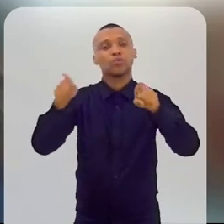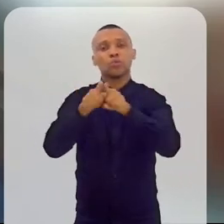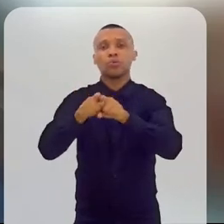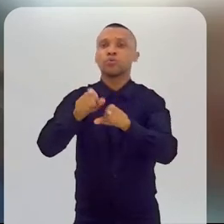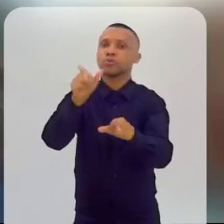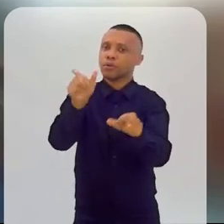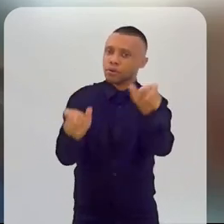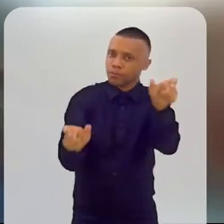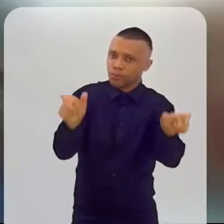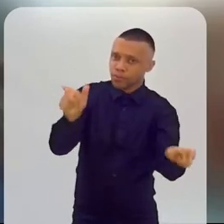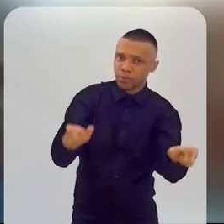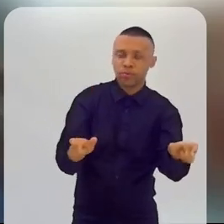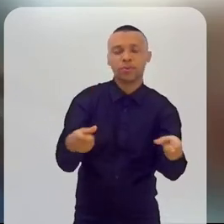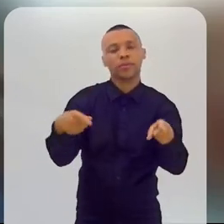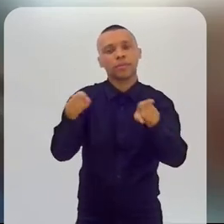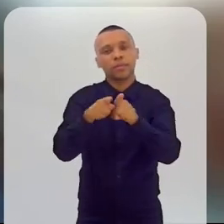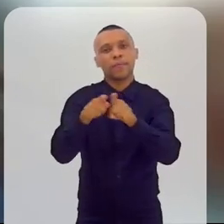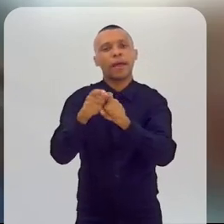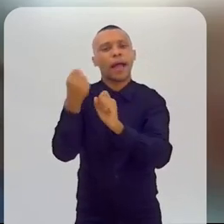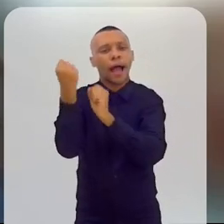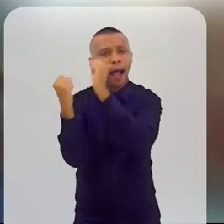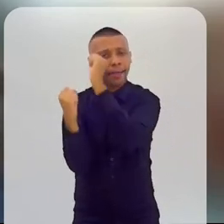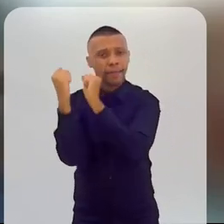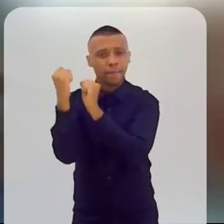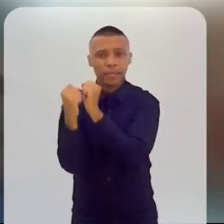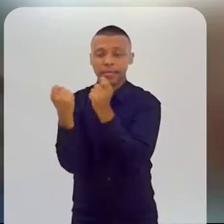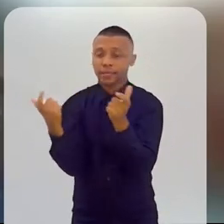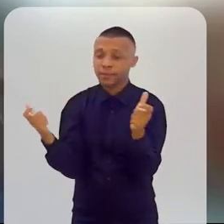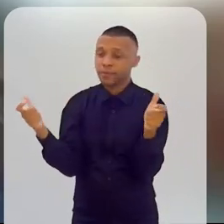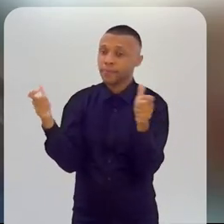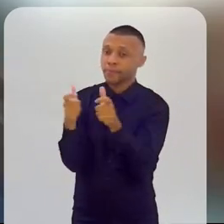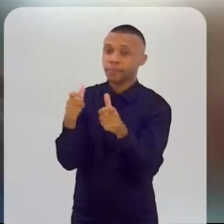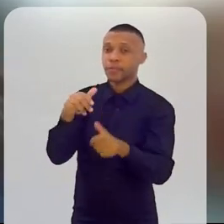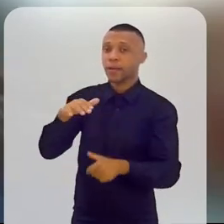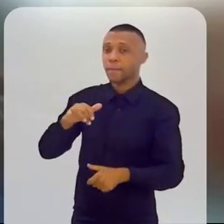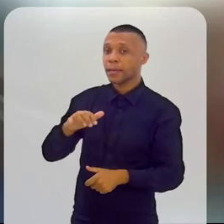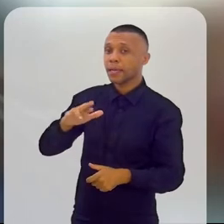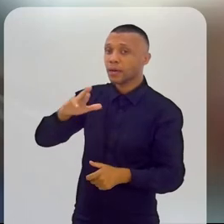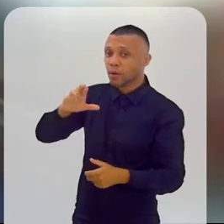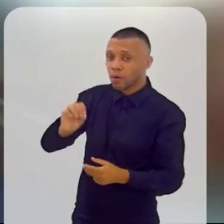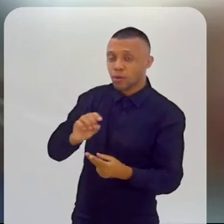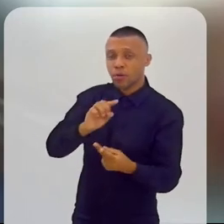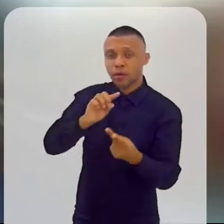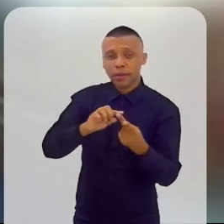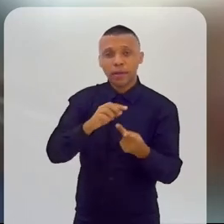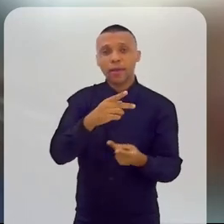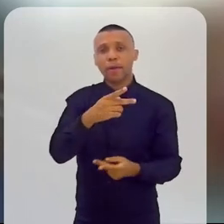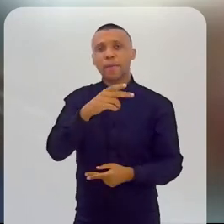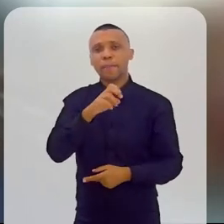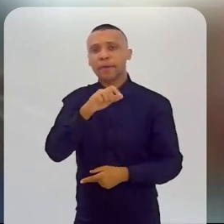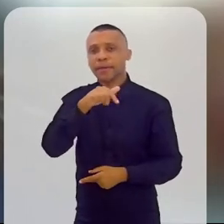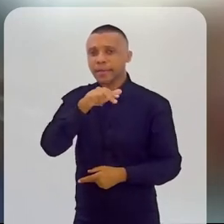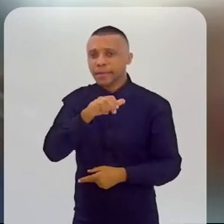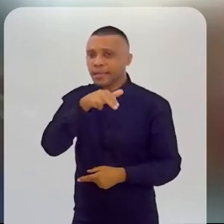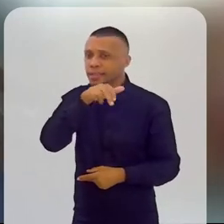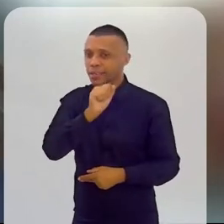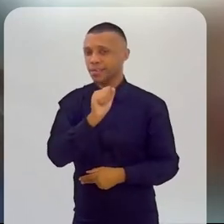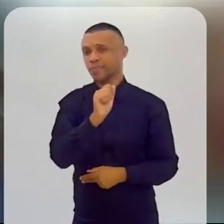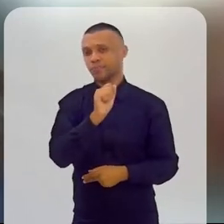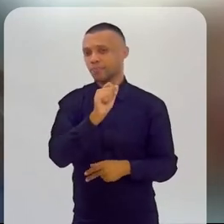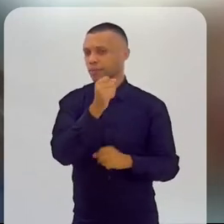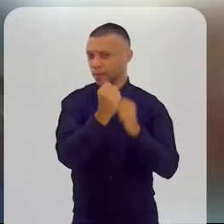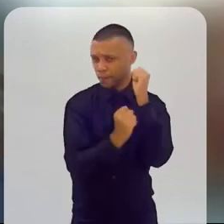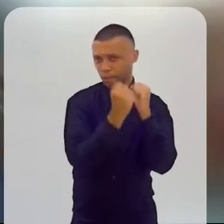aos cidadãos, aos micro e pequenas empresas, para que, de fato, esses conceitos sejam